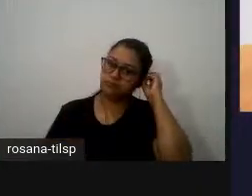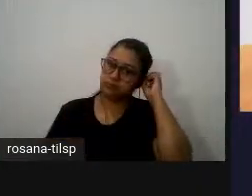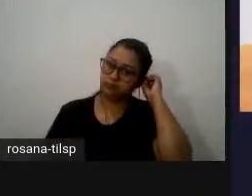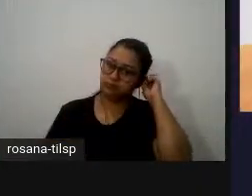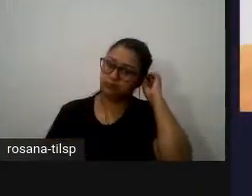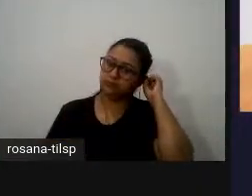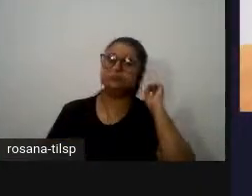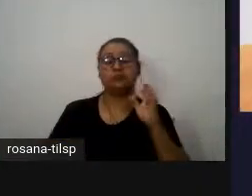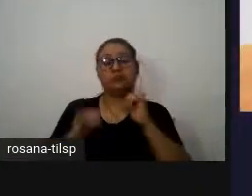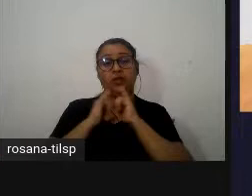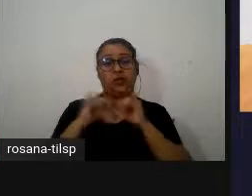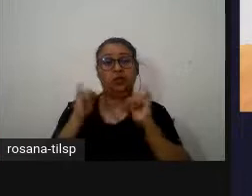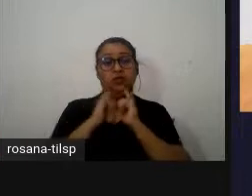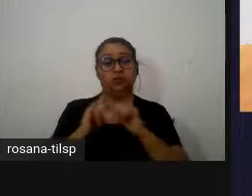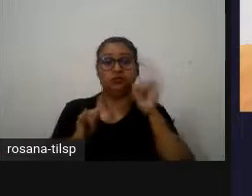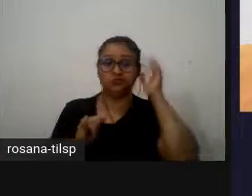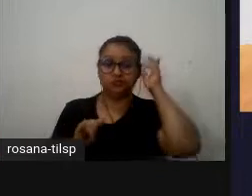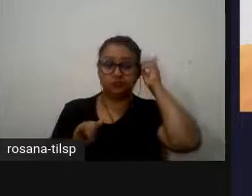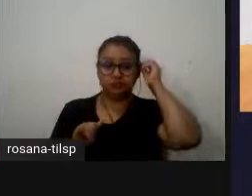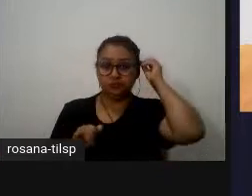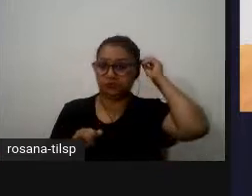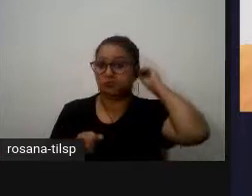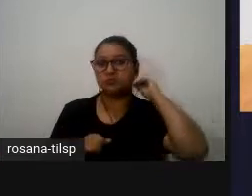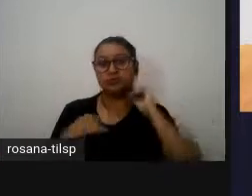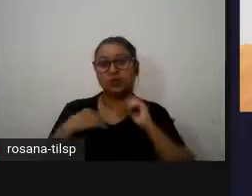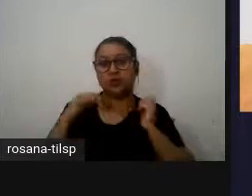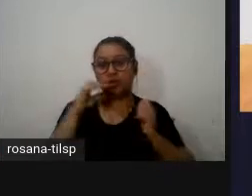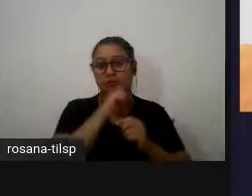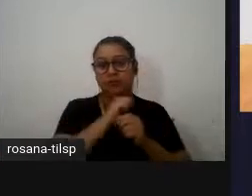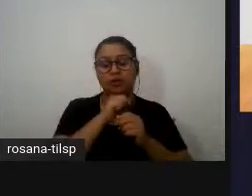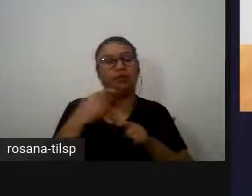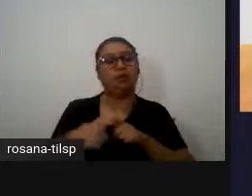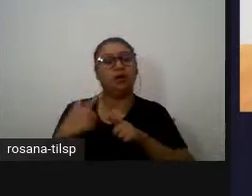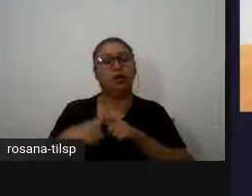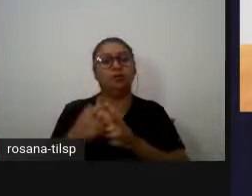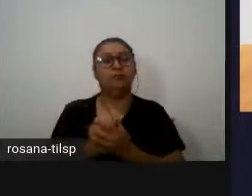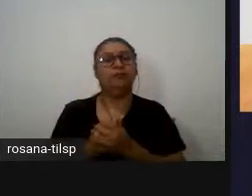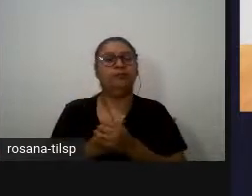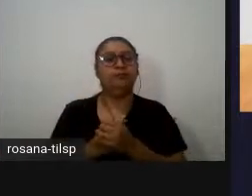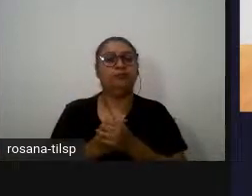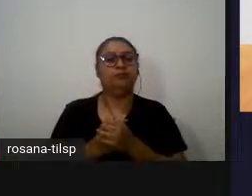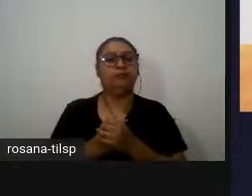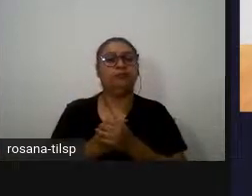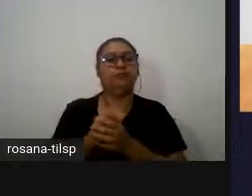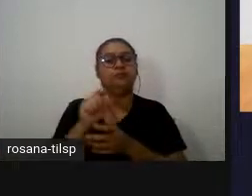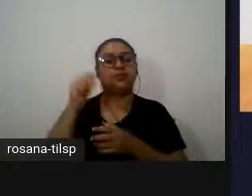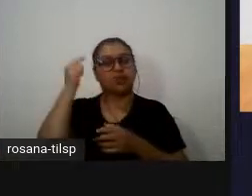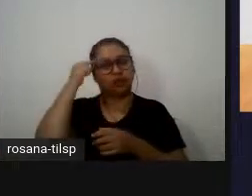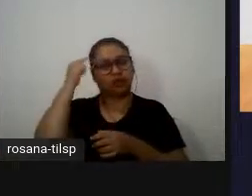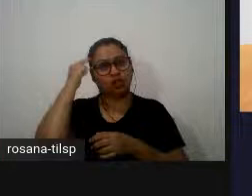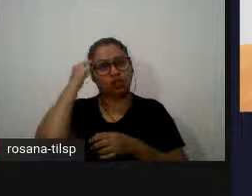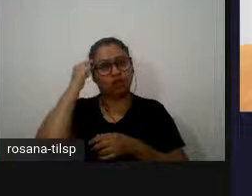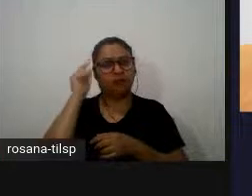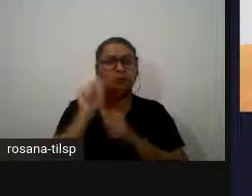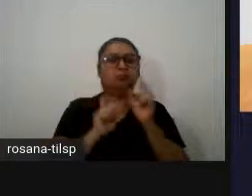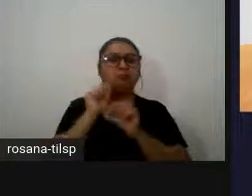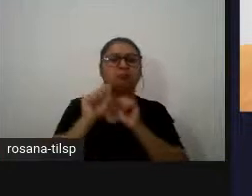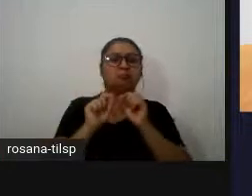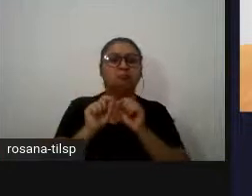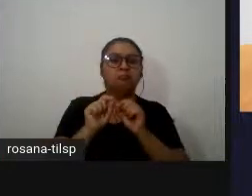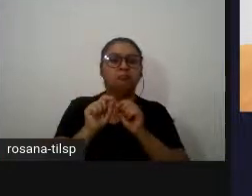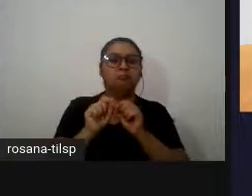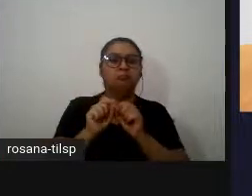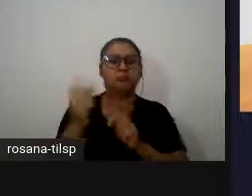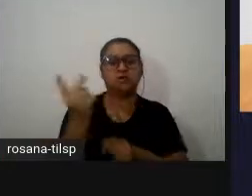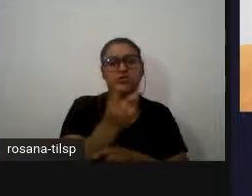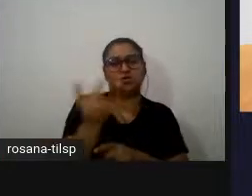dito isto agora uma muito breve passagem relativamente a uma noção que para nós é fundamental tem a ver são duas